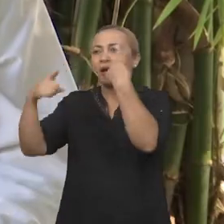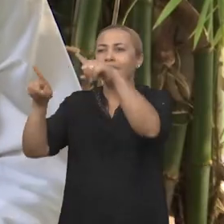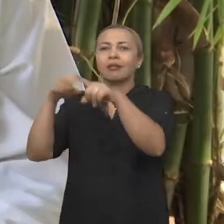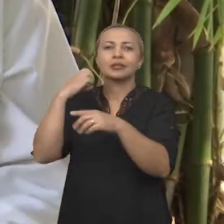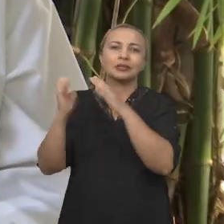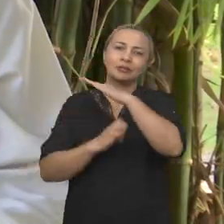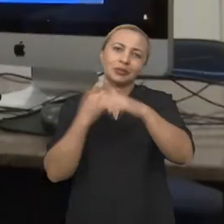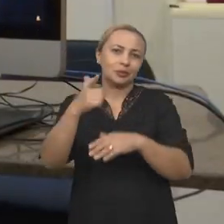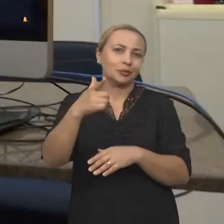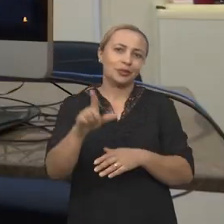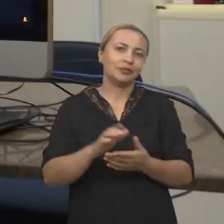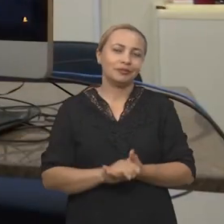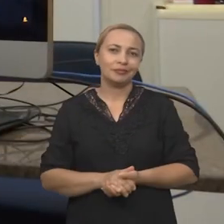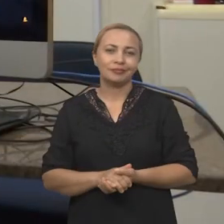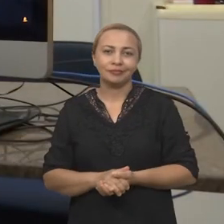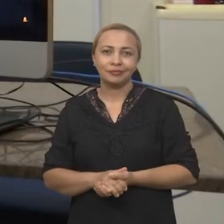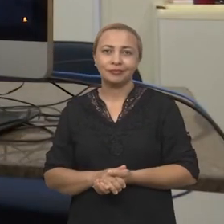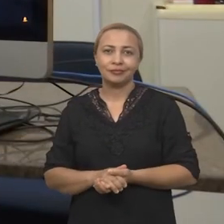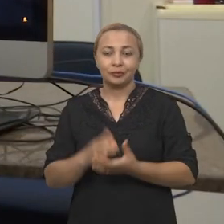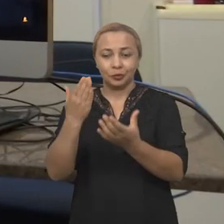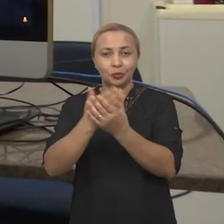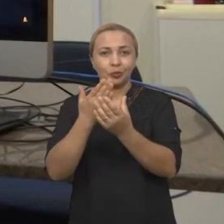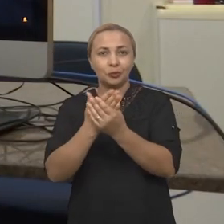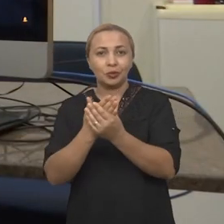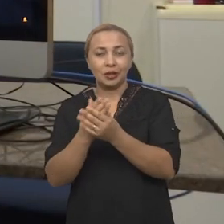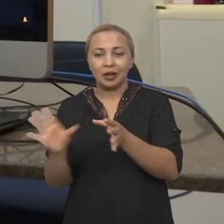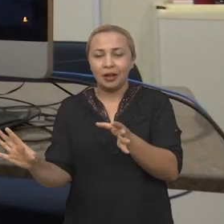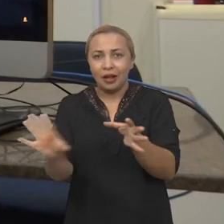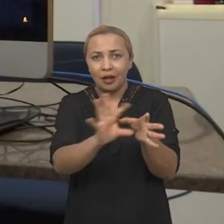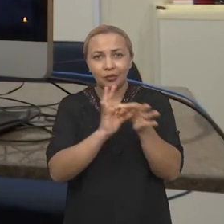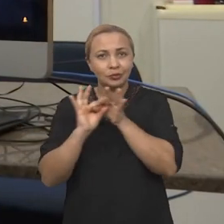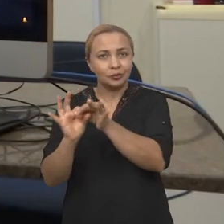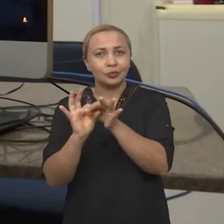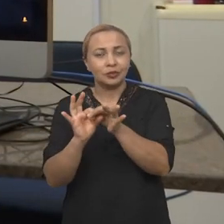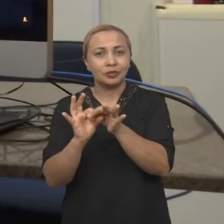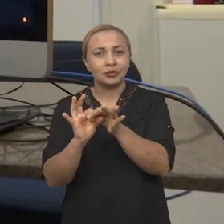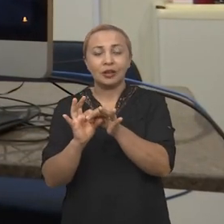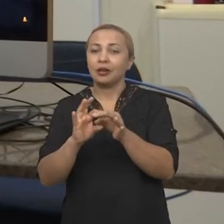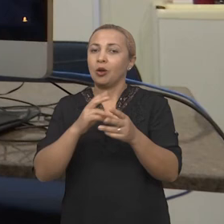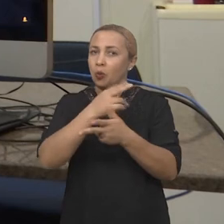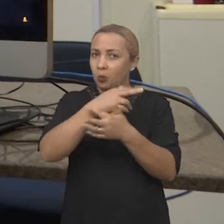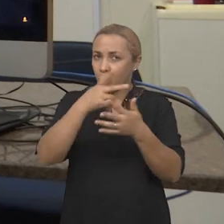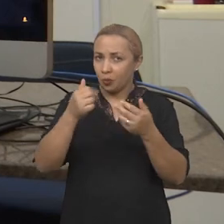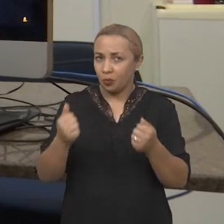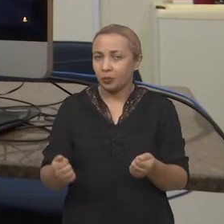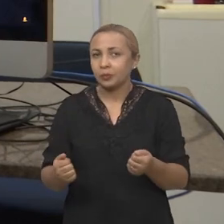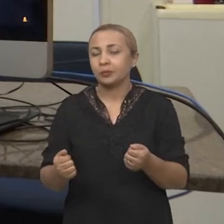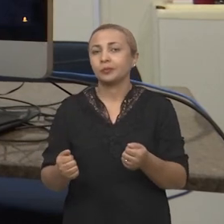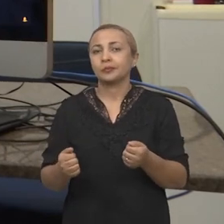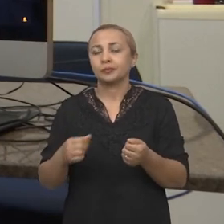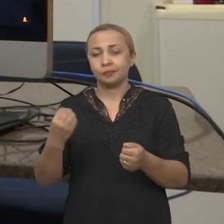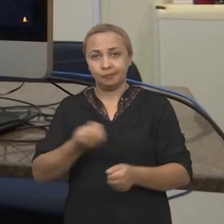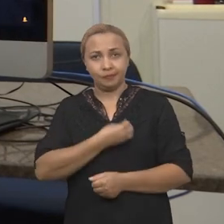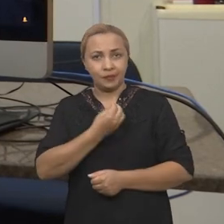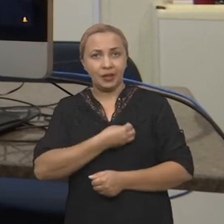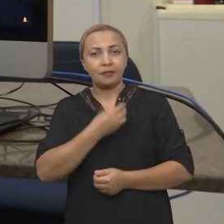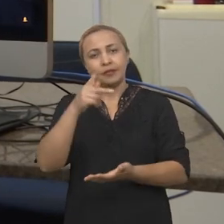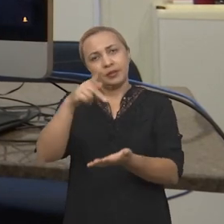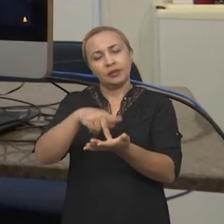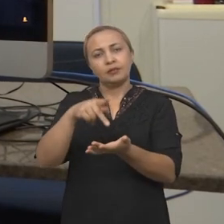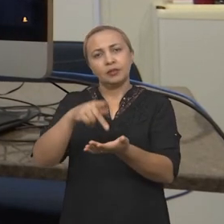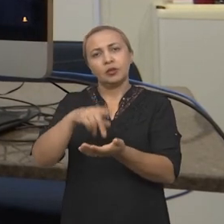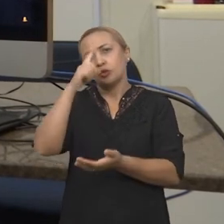empresas não vão ter. Os processos gamificados são situações na vida